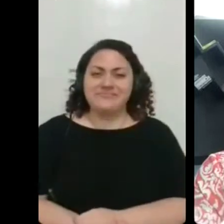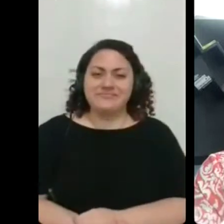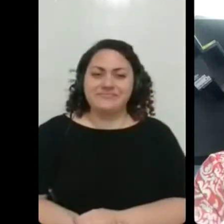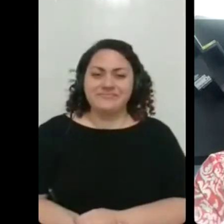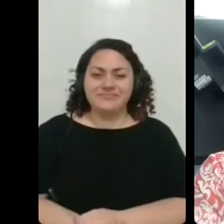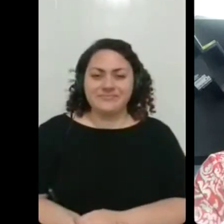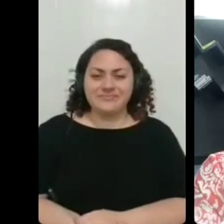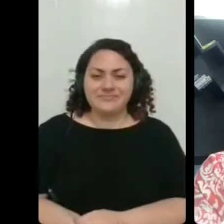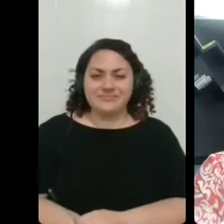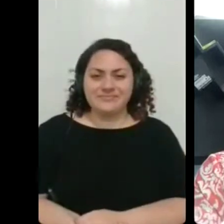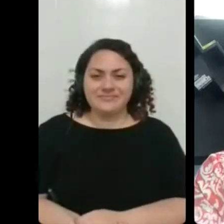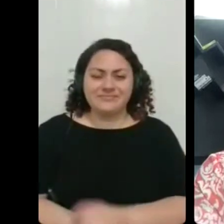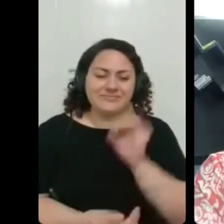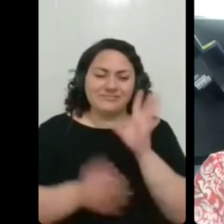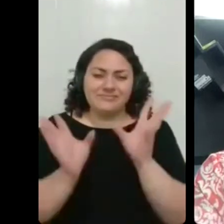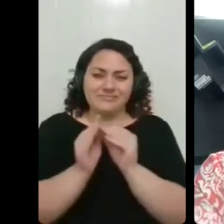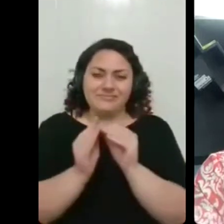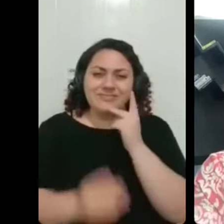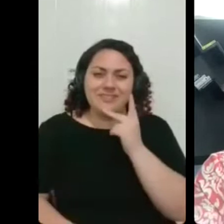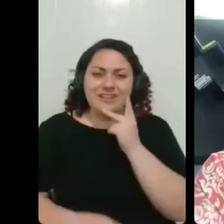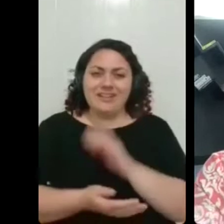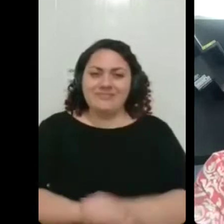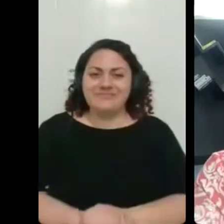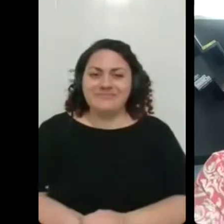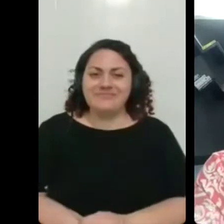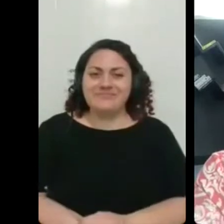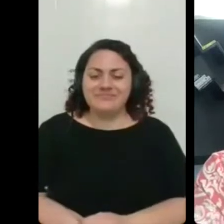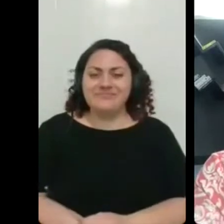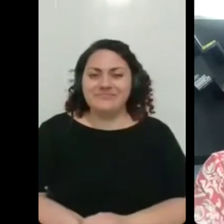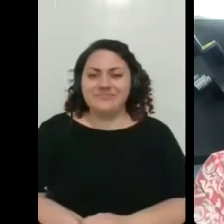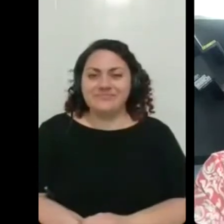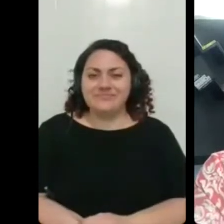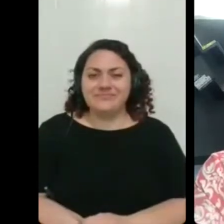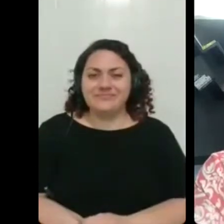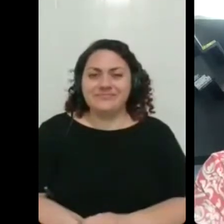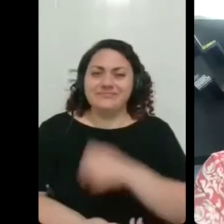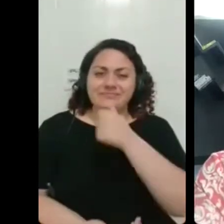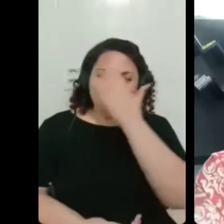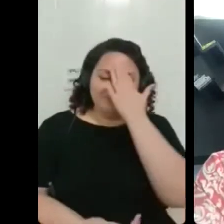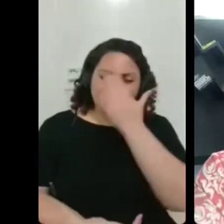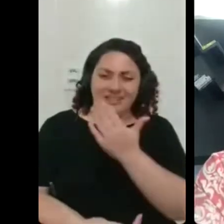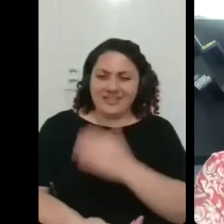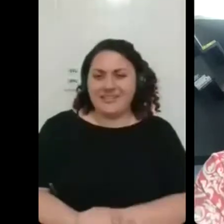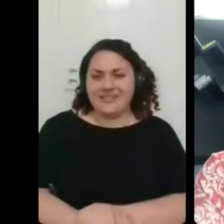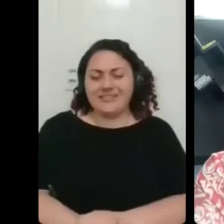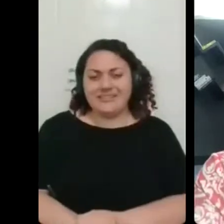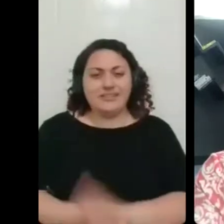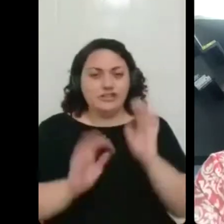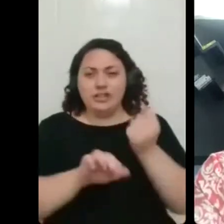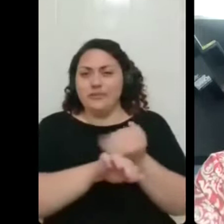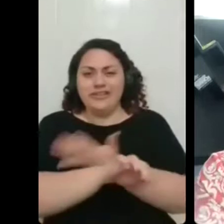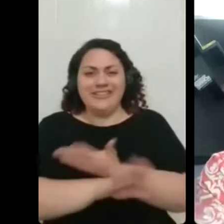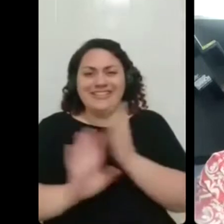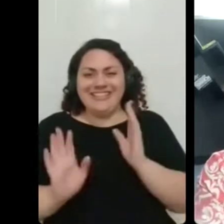acho que era mais isso assim que eu queria falar sabe? muito obrigada já me emocionei